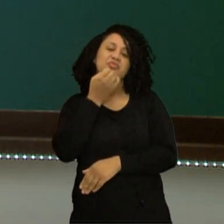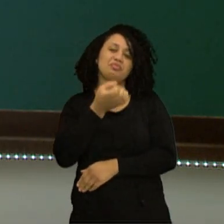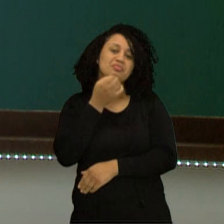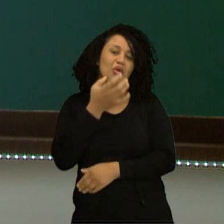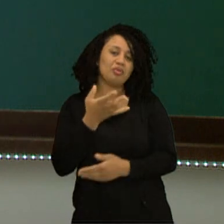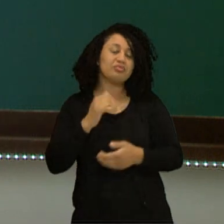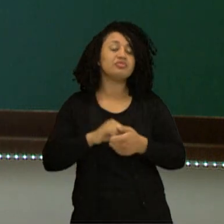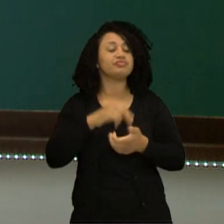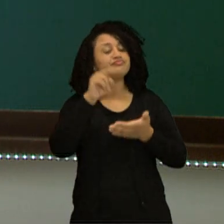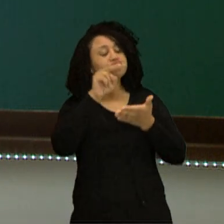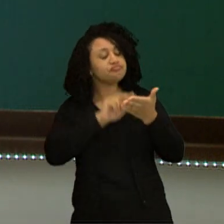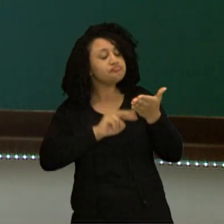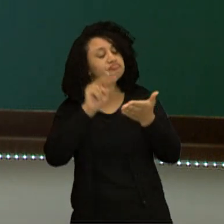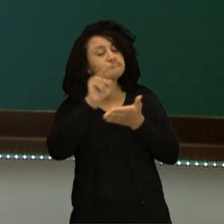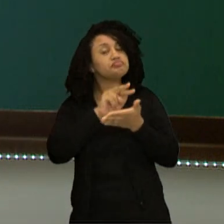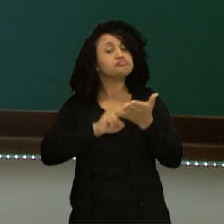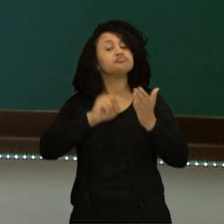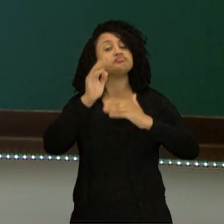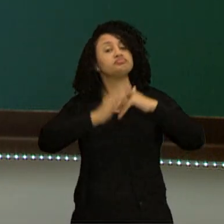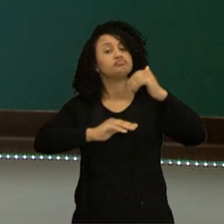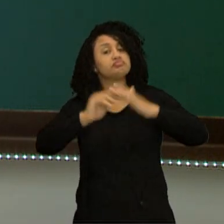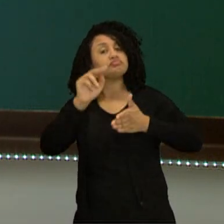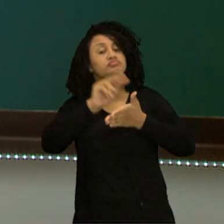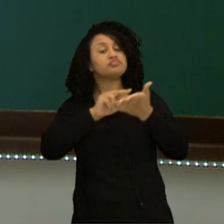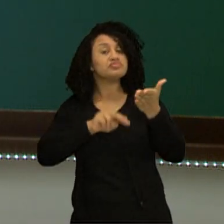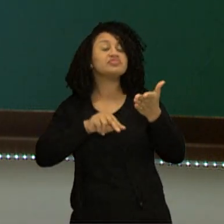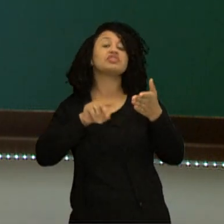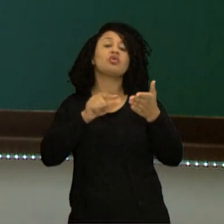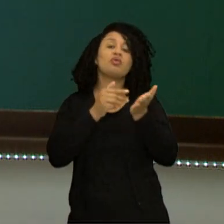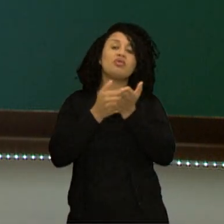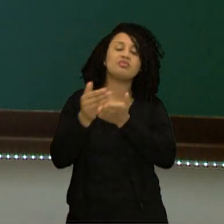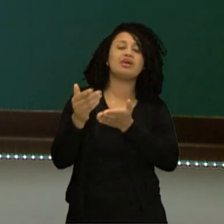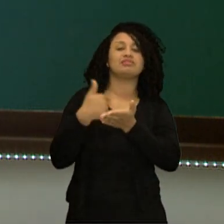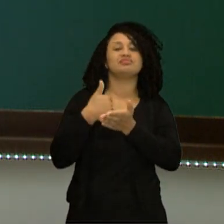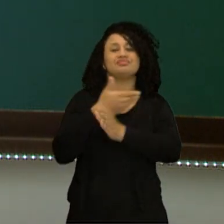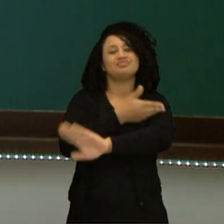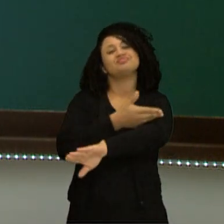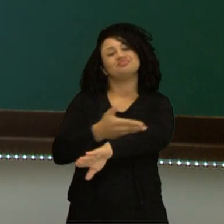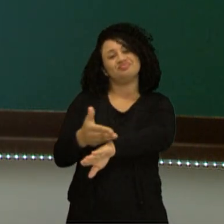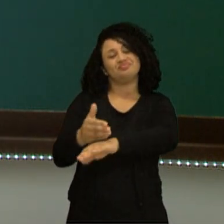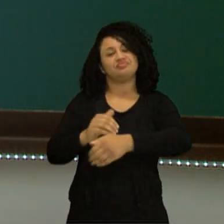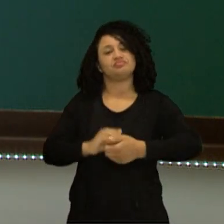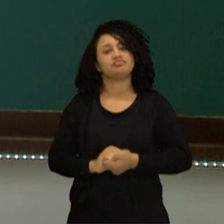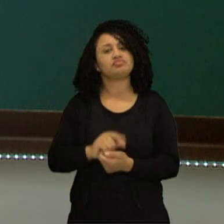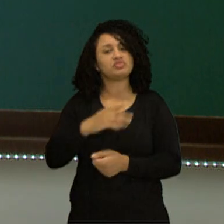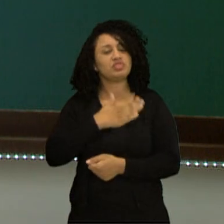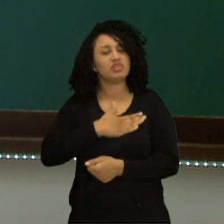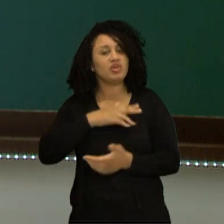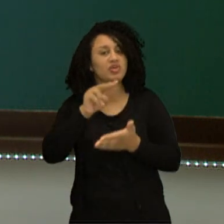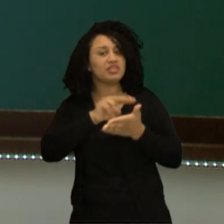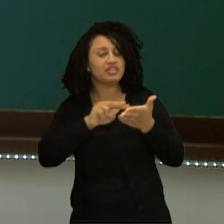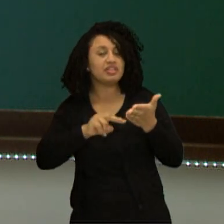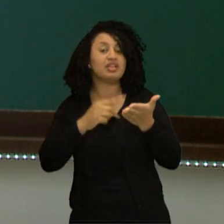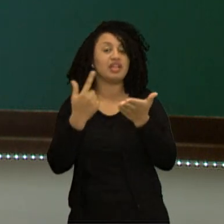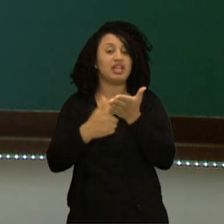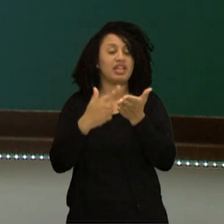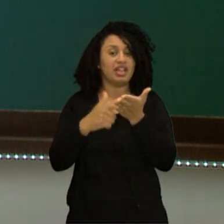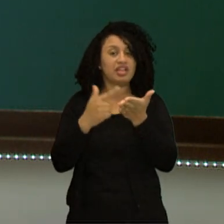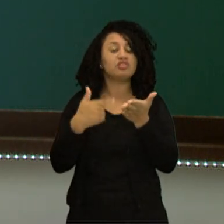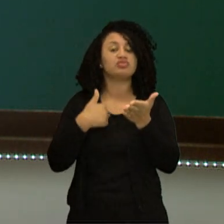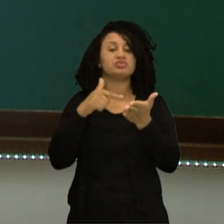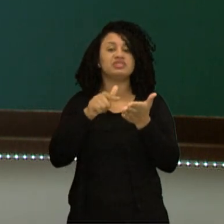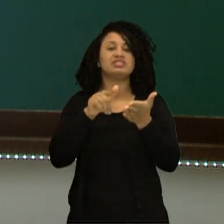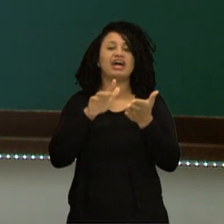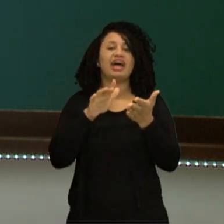você vai lendo, mais você vai praticando, mais você vai criando esse hábito. E você gosta de ler os livros impressos ou você